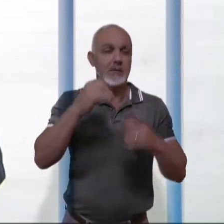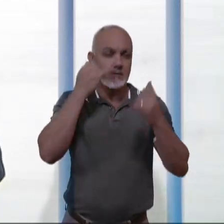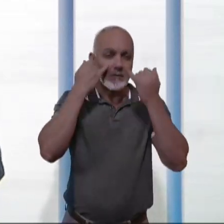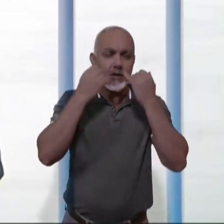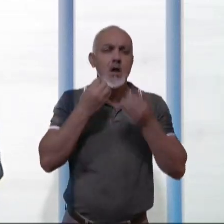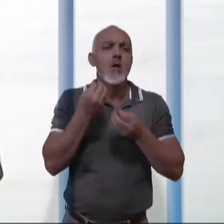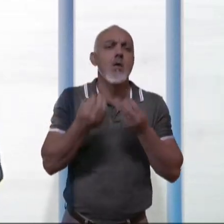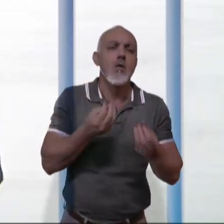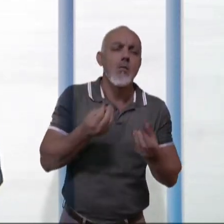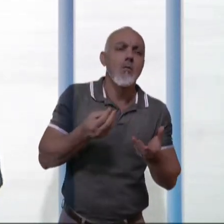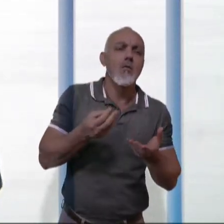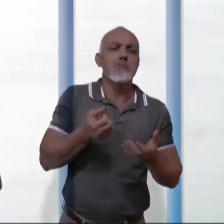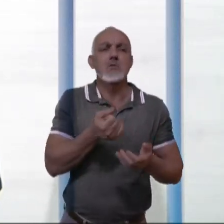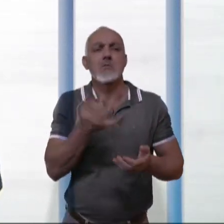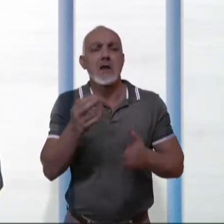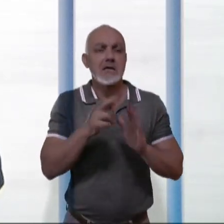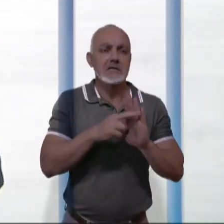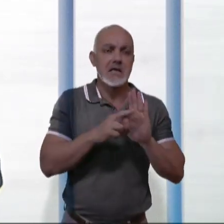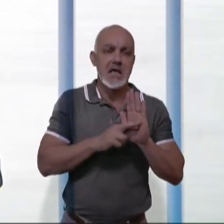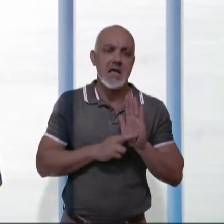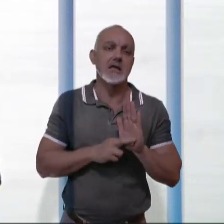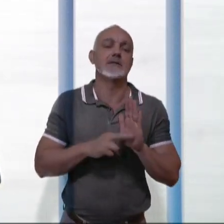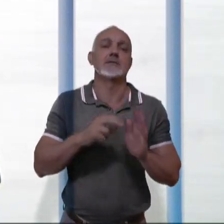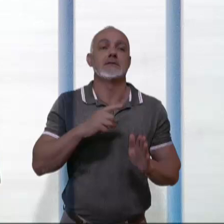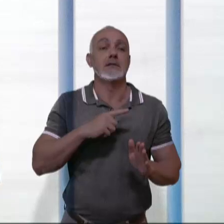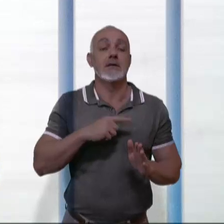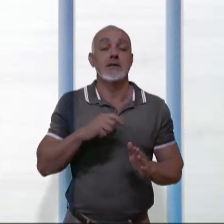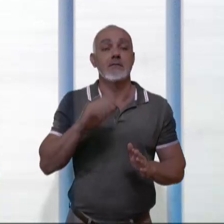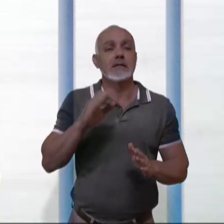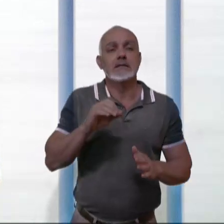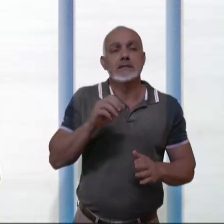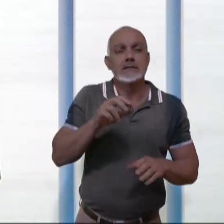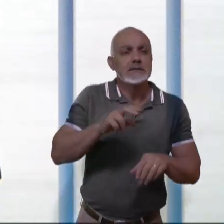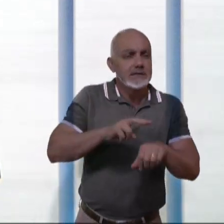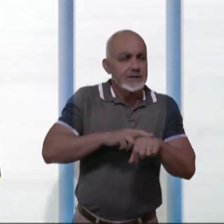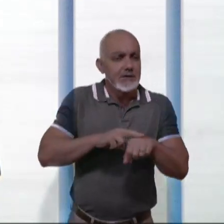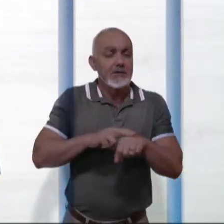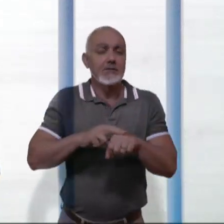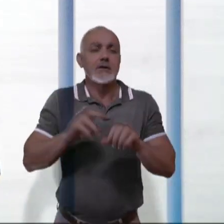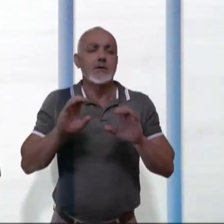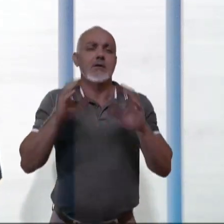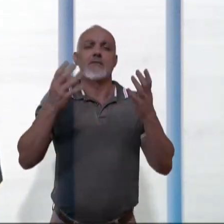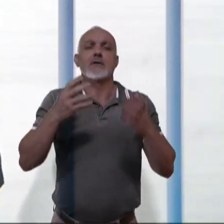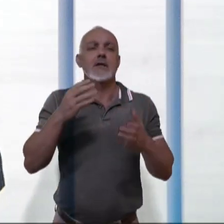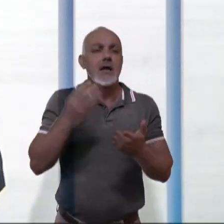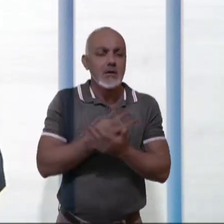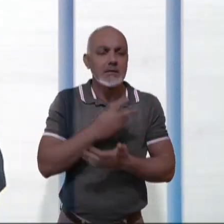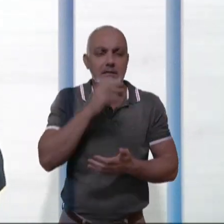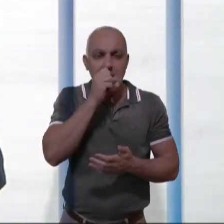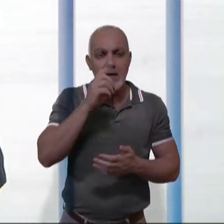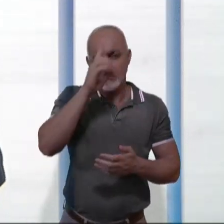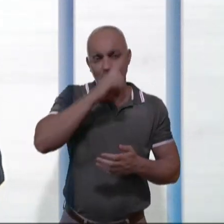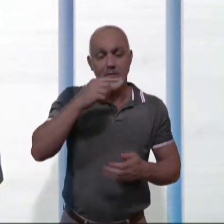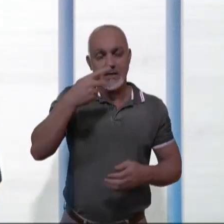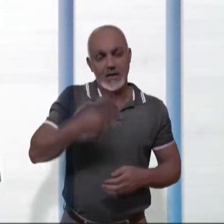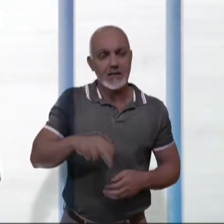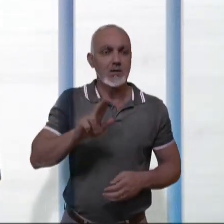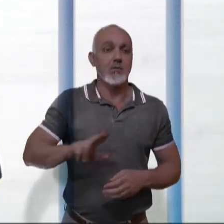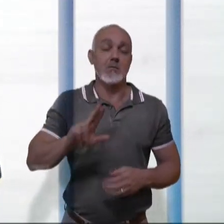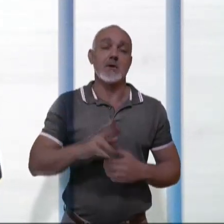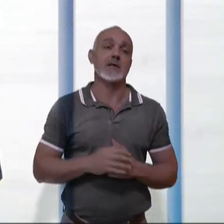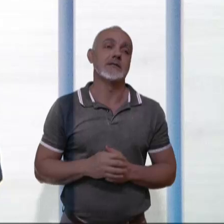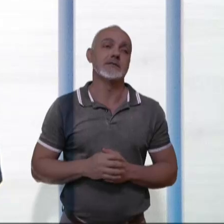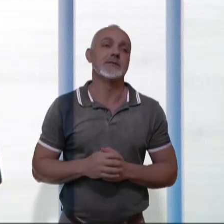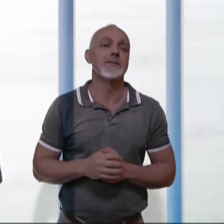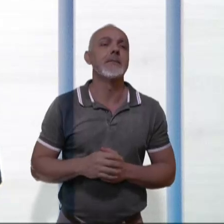Como funciona e quais são as regras? E mais, Sinal Verde, evento que acontece no sábado e no domingo aqui em Uberlândia.